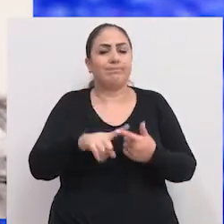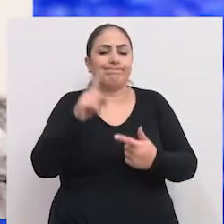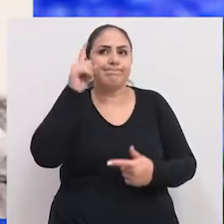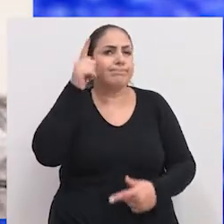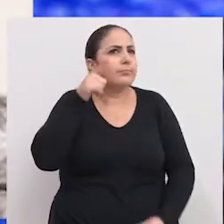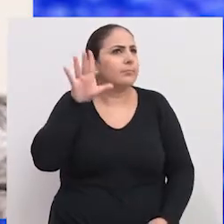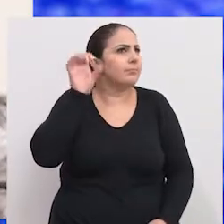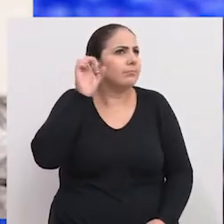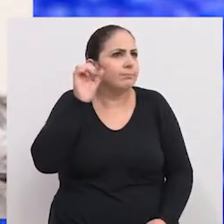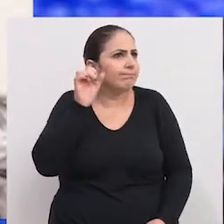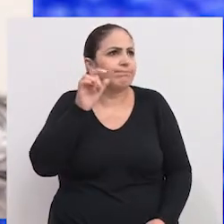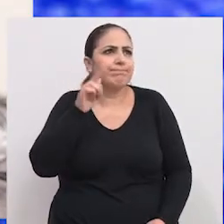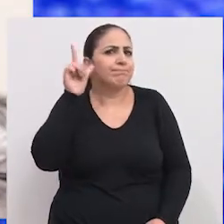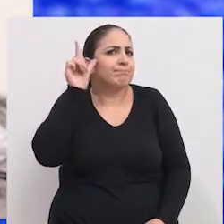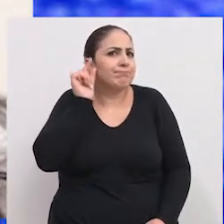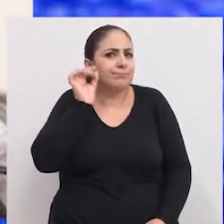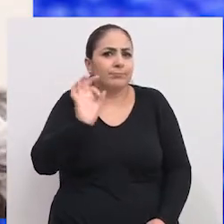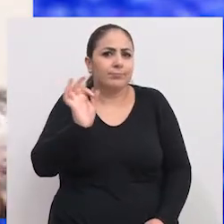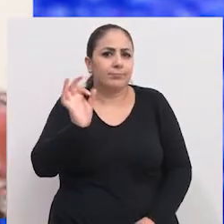dificuldade para ouvir.